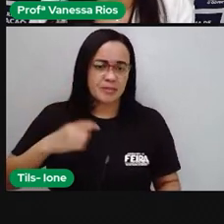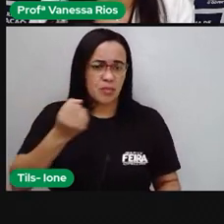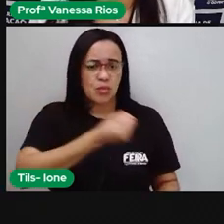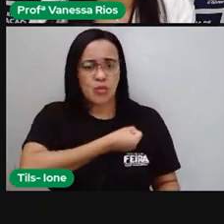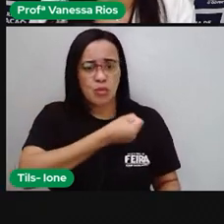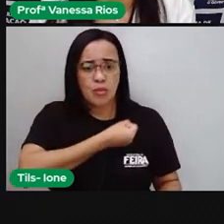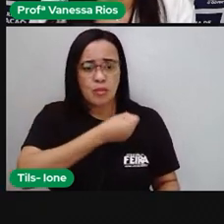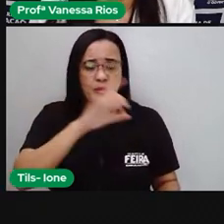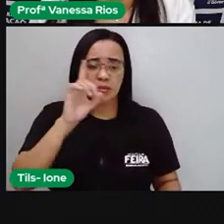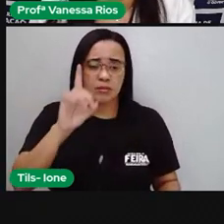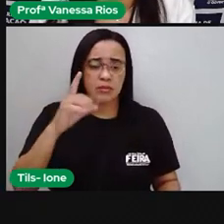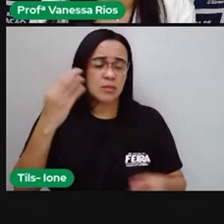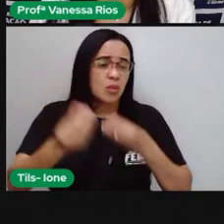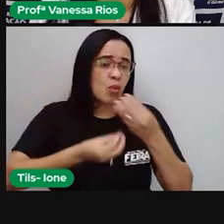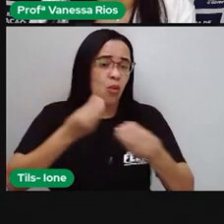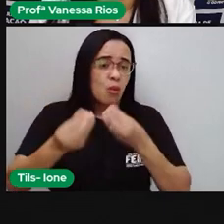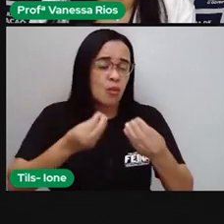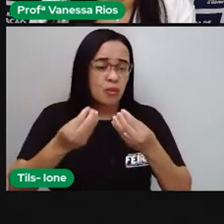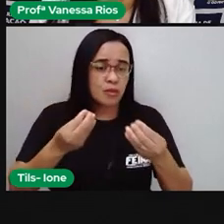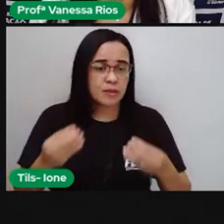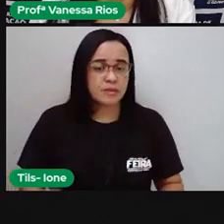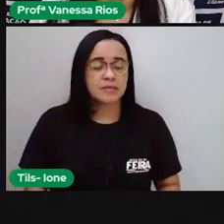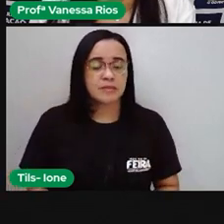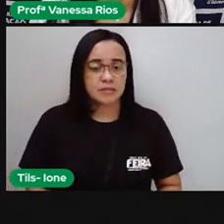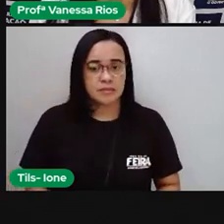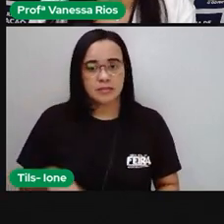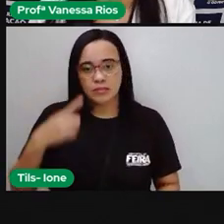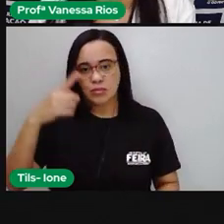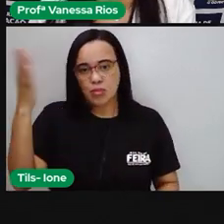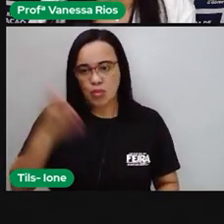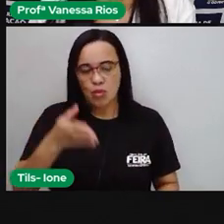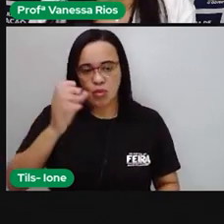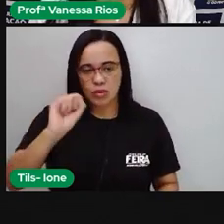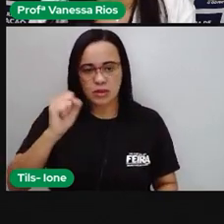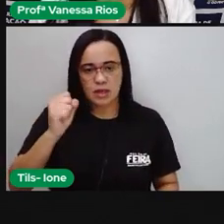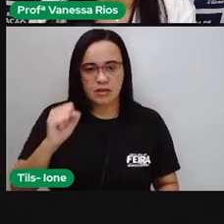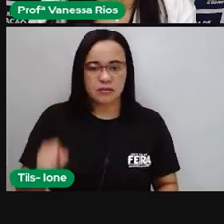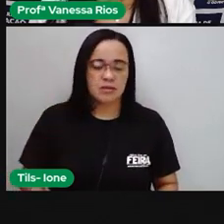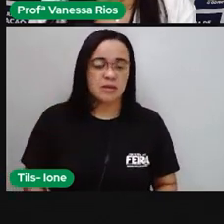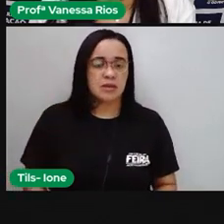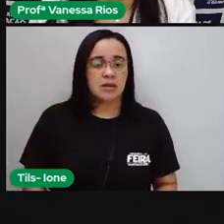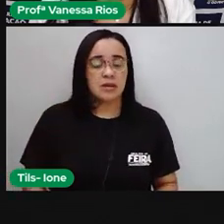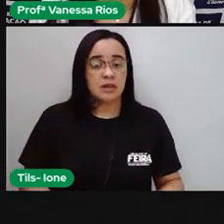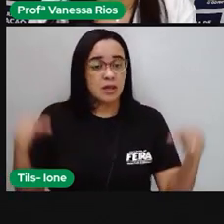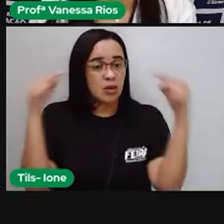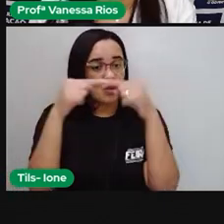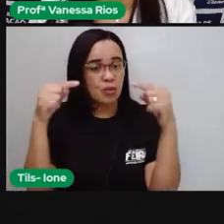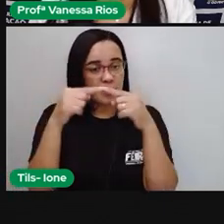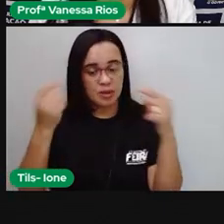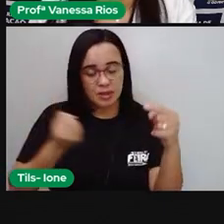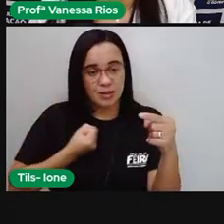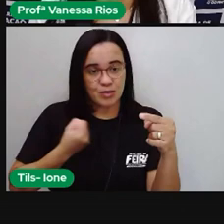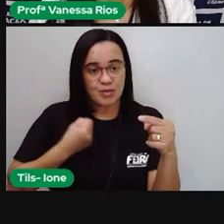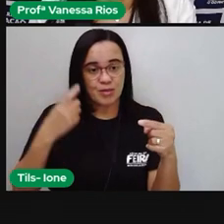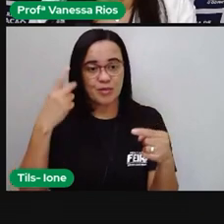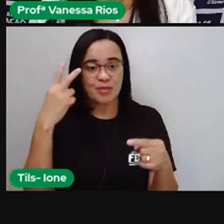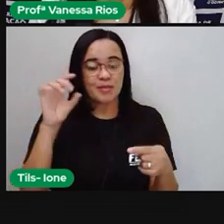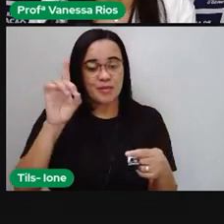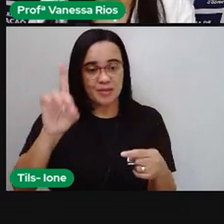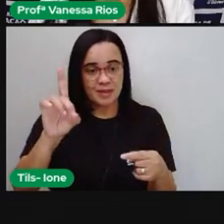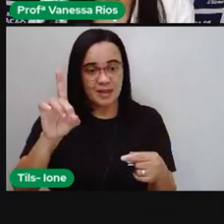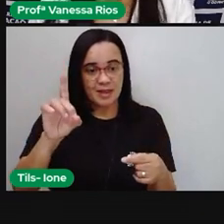correspondente à fração de 1 oitavo é 0,125,